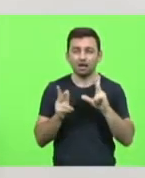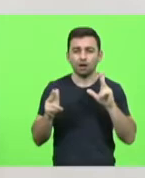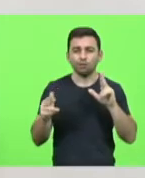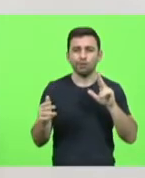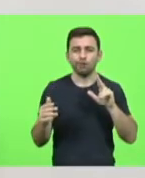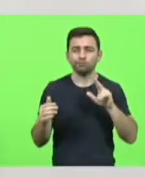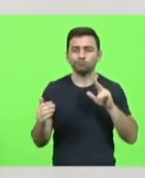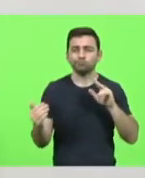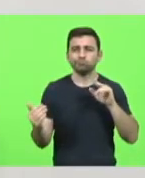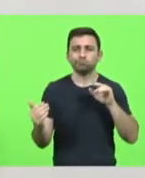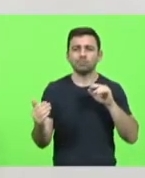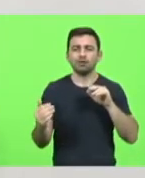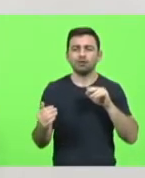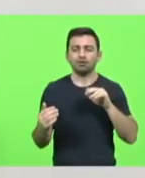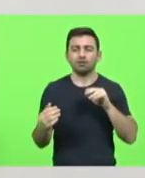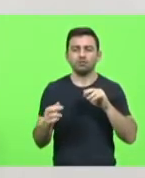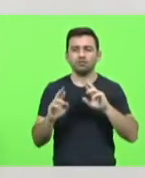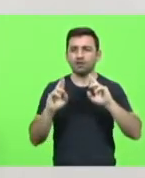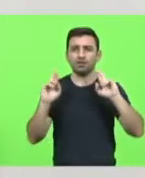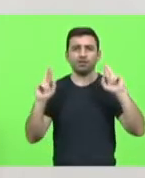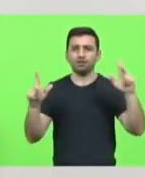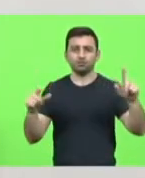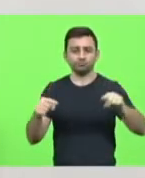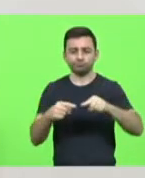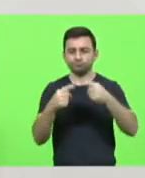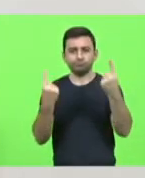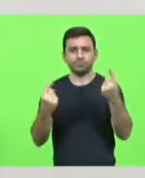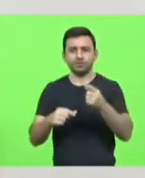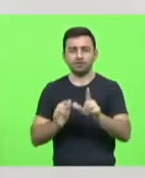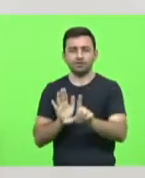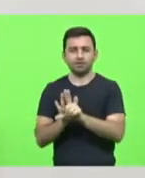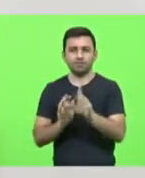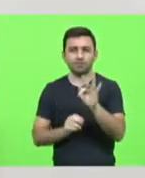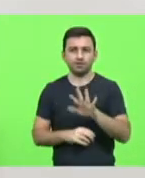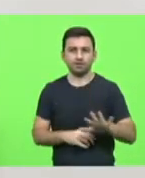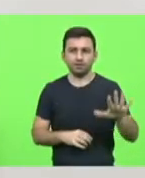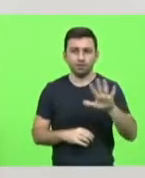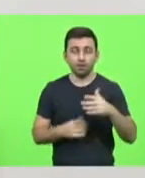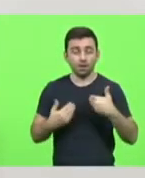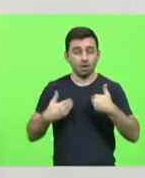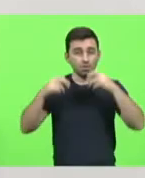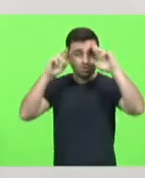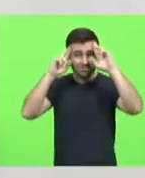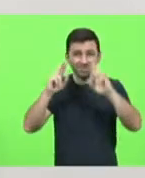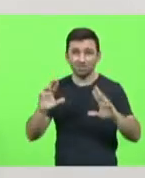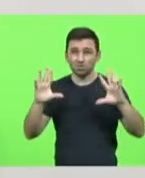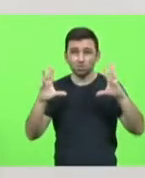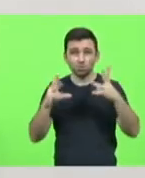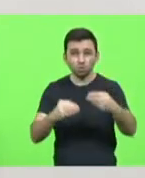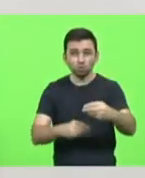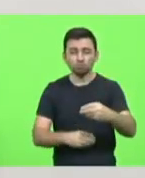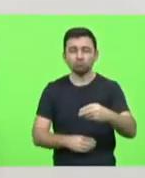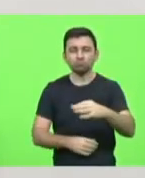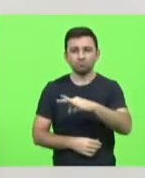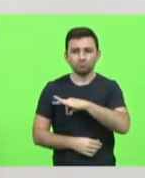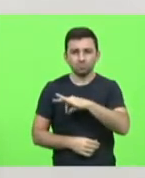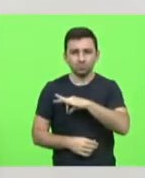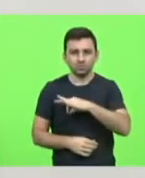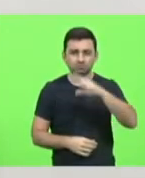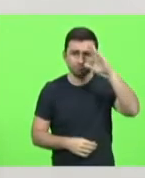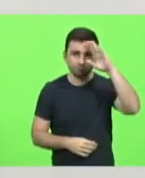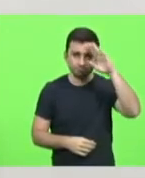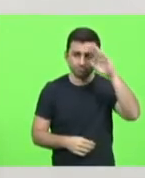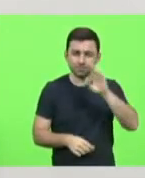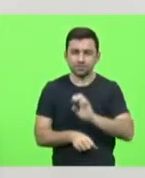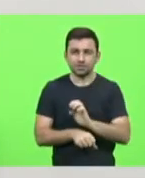daquilo que nos diz a Lei Federal 173. Então, devido ao meu respeito que eu tenho com todos os militares estaduais, estou fazendo o meu